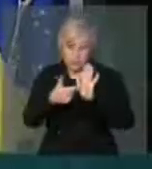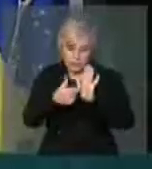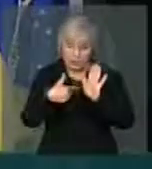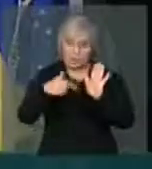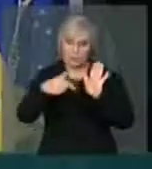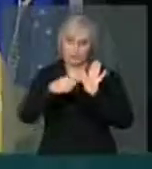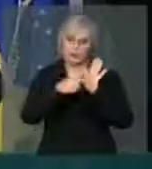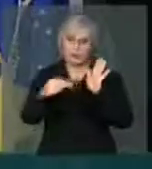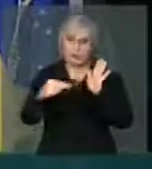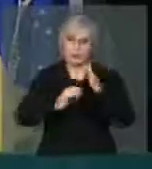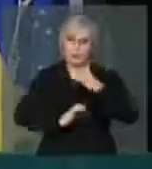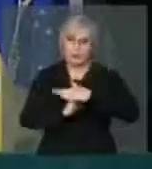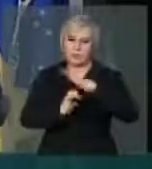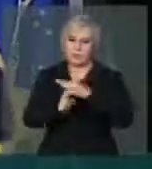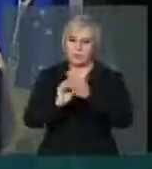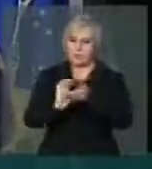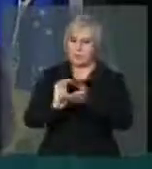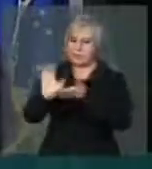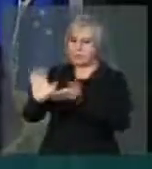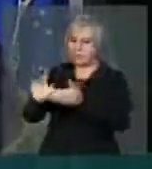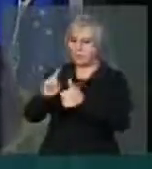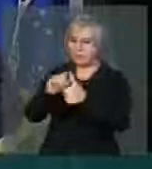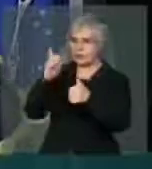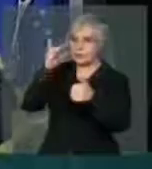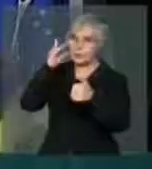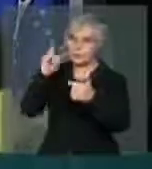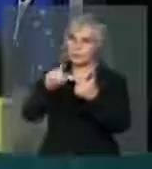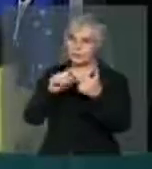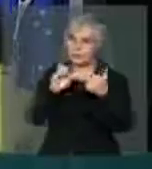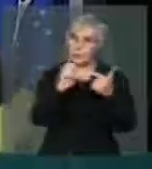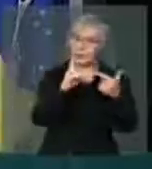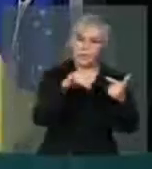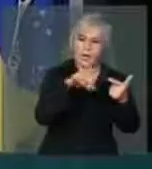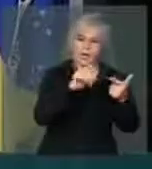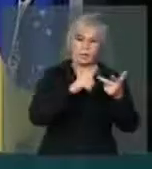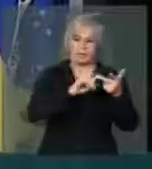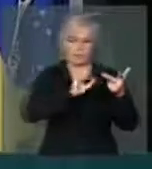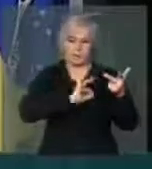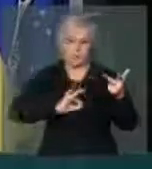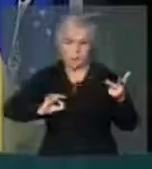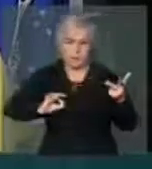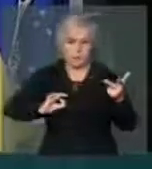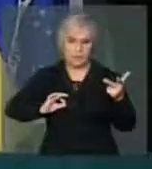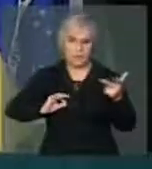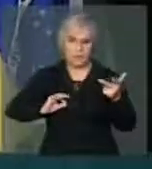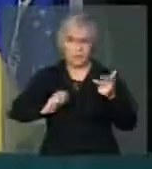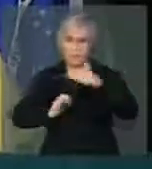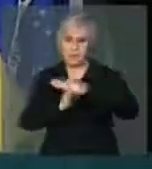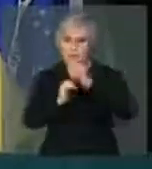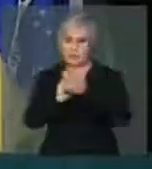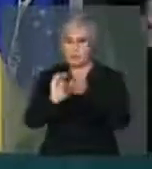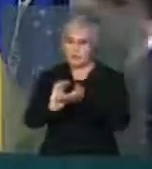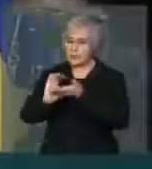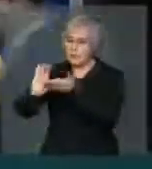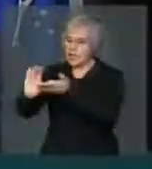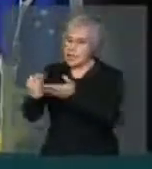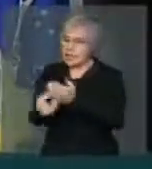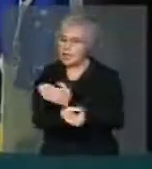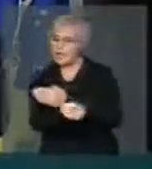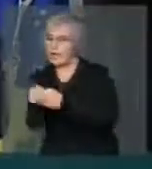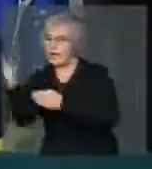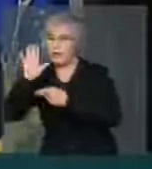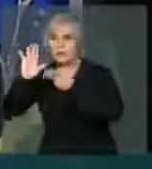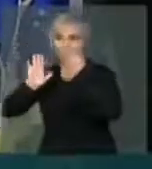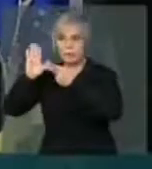que empresa doe para Dilma, para o Aécio, para a Marina. Qual a lógica de uma empresa, a